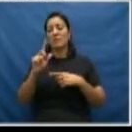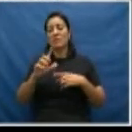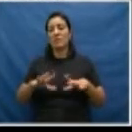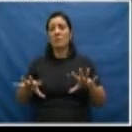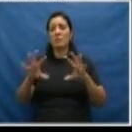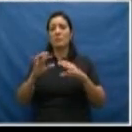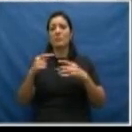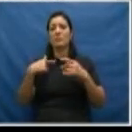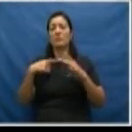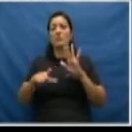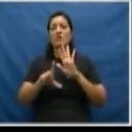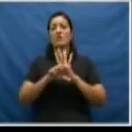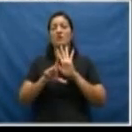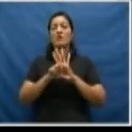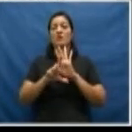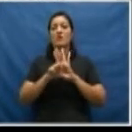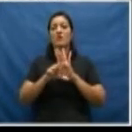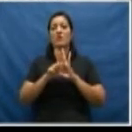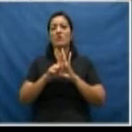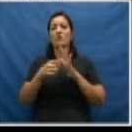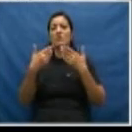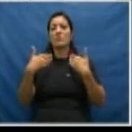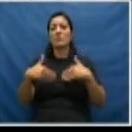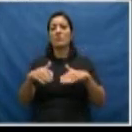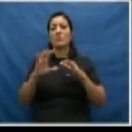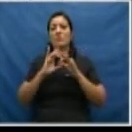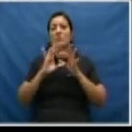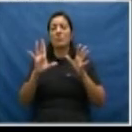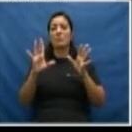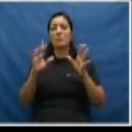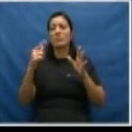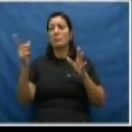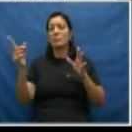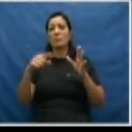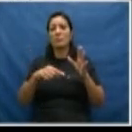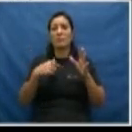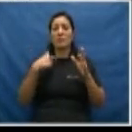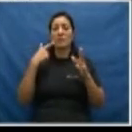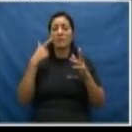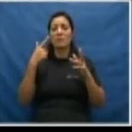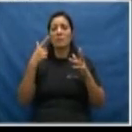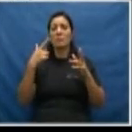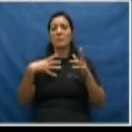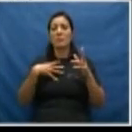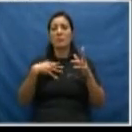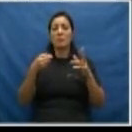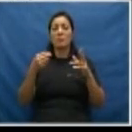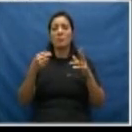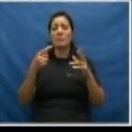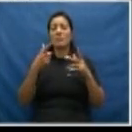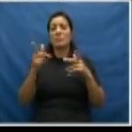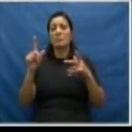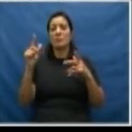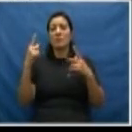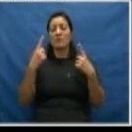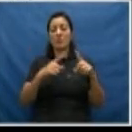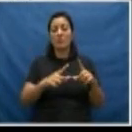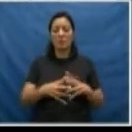está previsto na lei, integridade física, da liberdade de viver, da guarda dos filhos, do patrimônio da mulher ofendida.